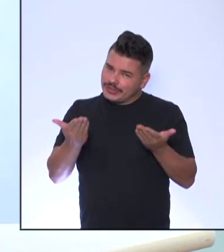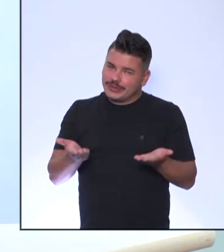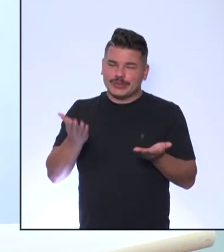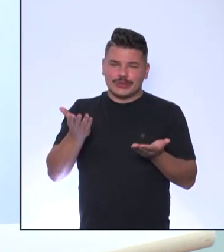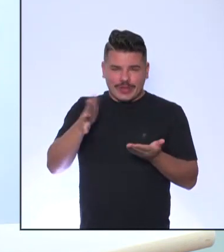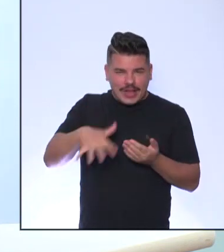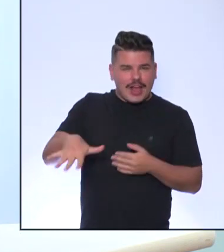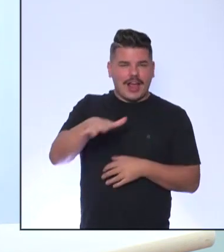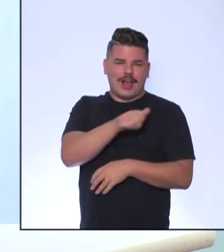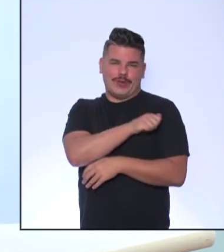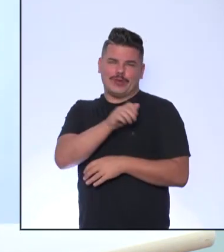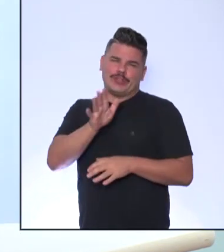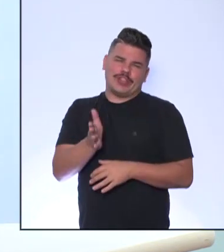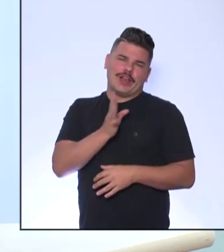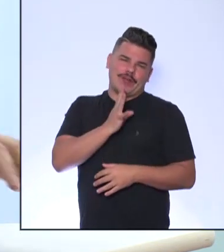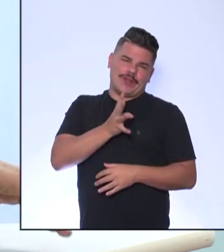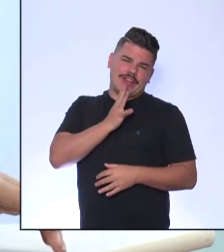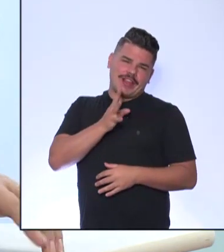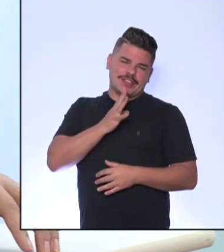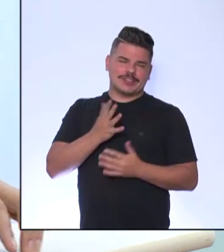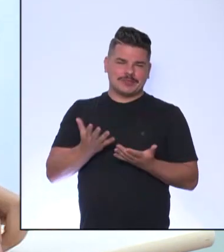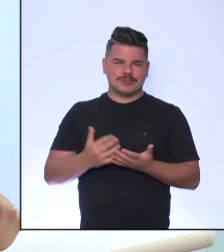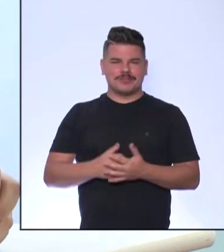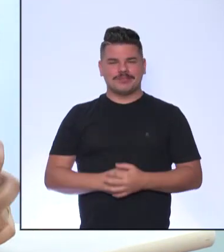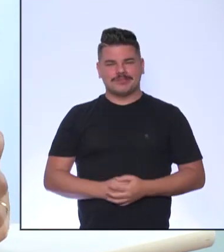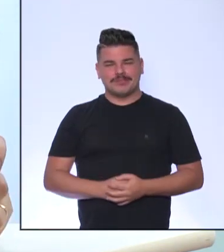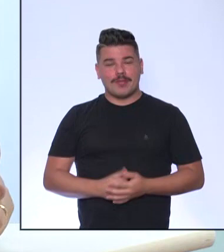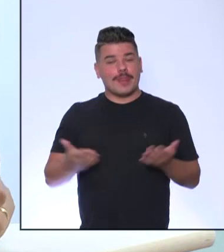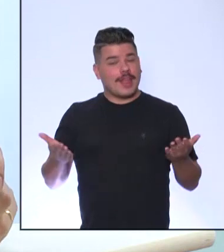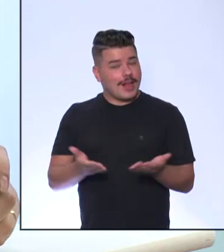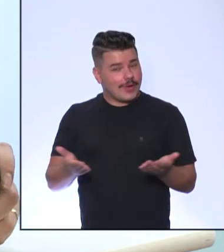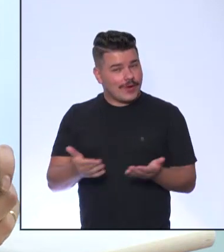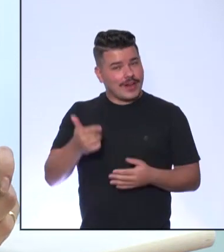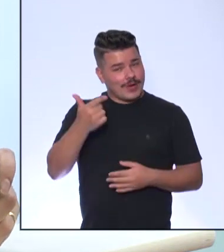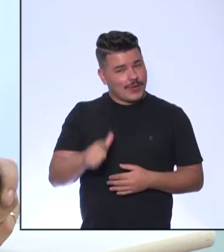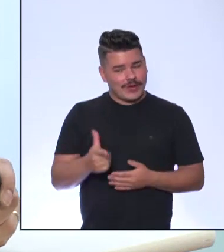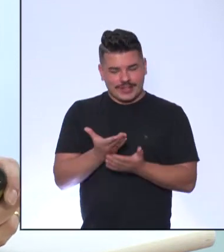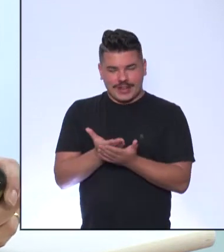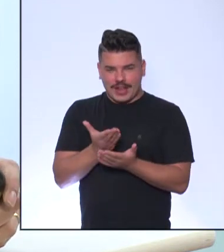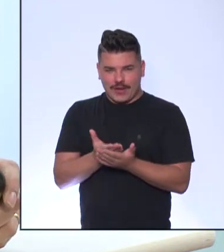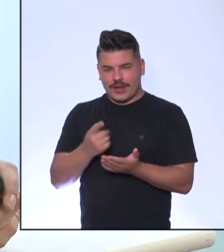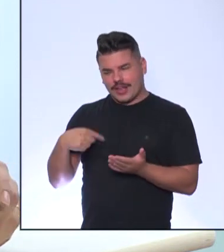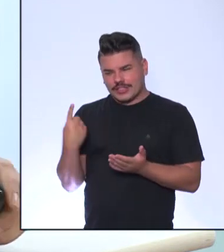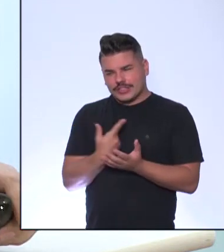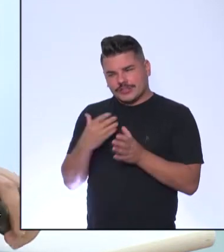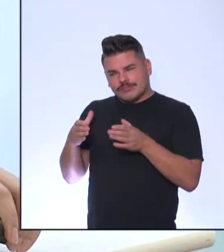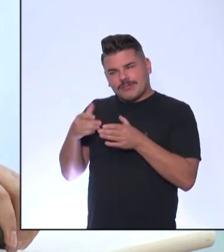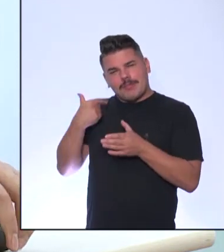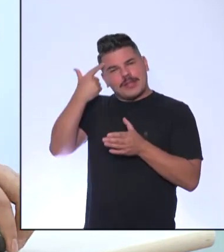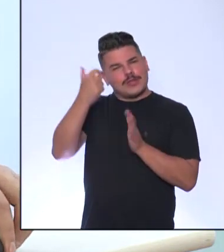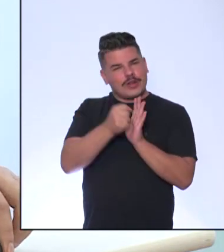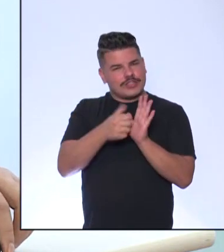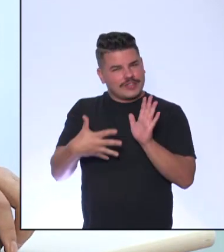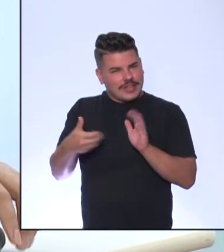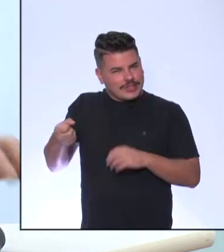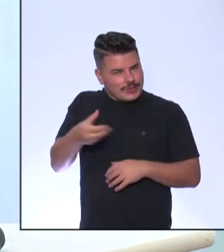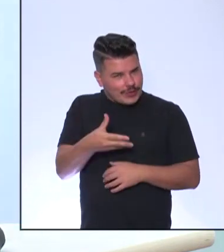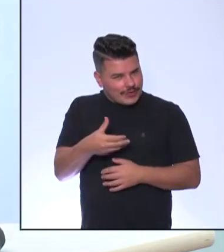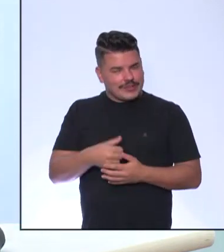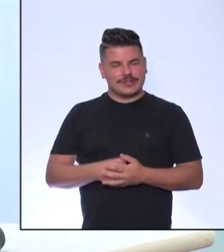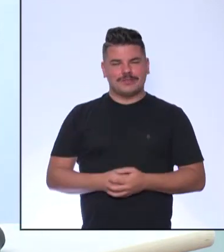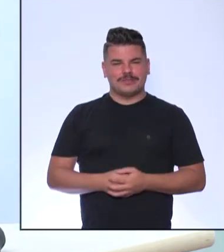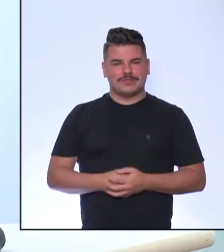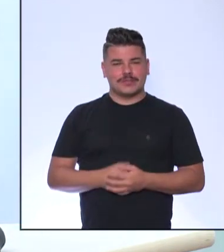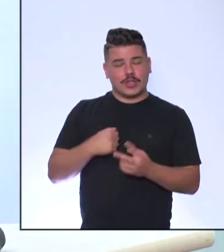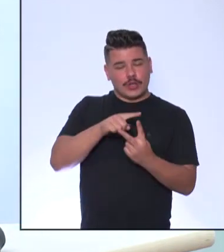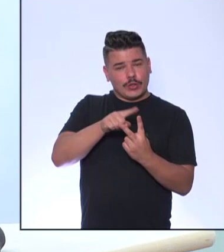alunos Agora para a próxima atividade A gente pensou Em dois fragmentos De